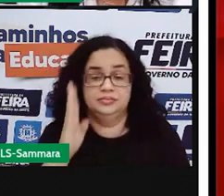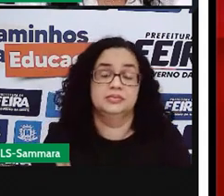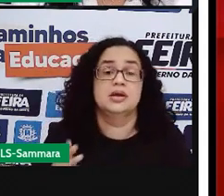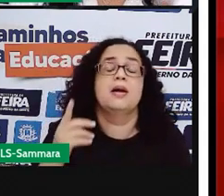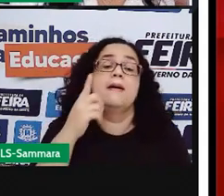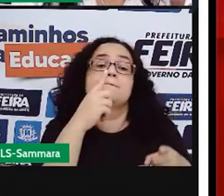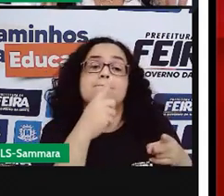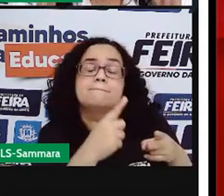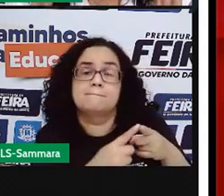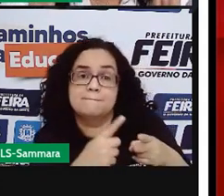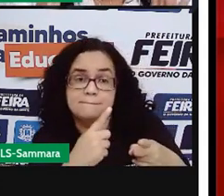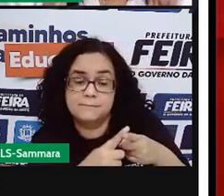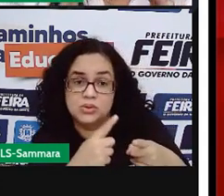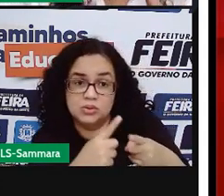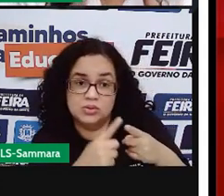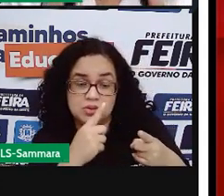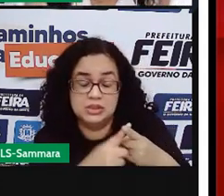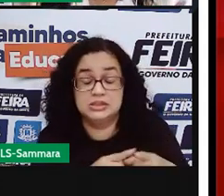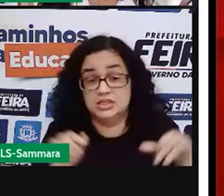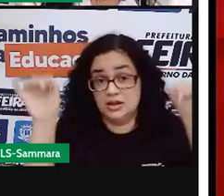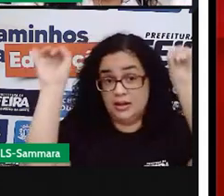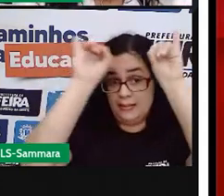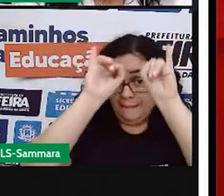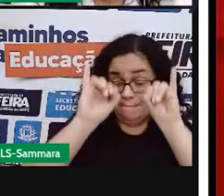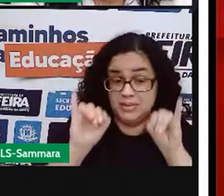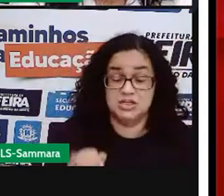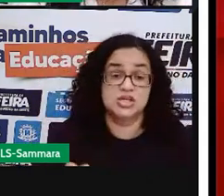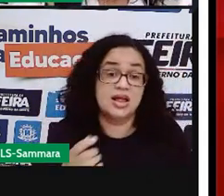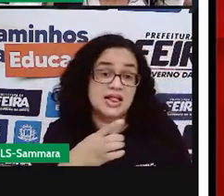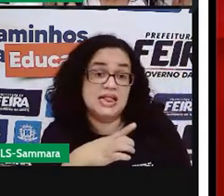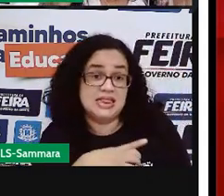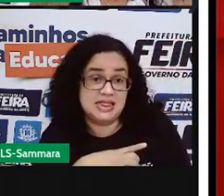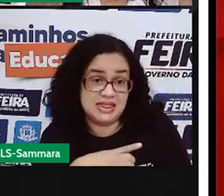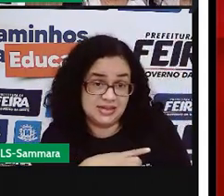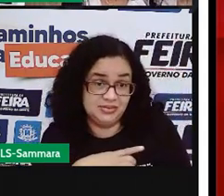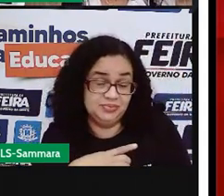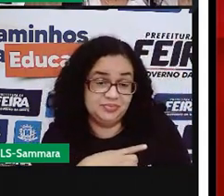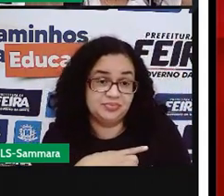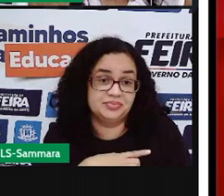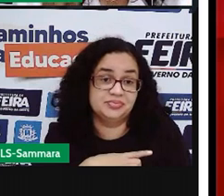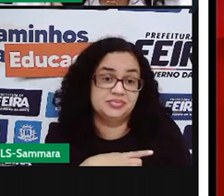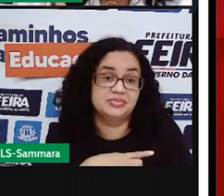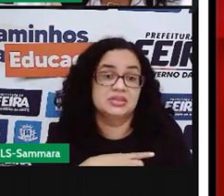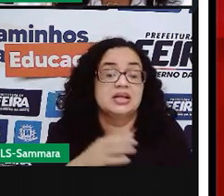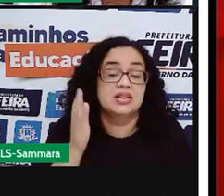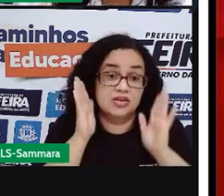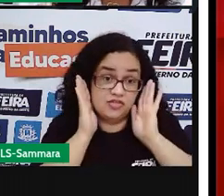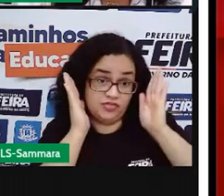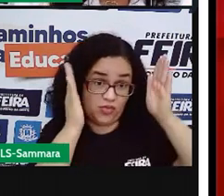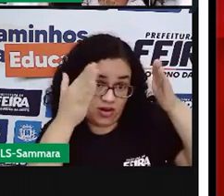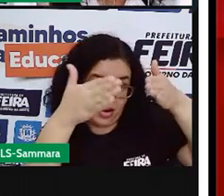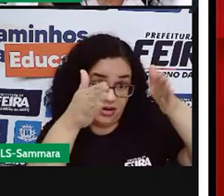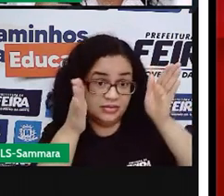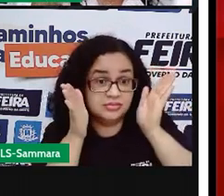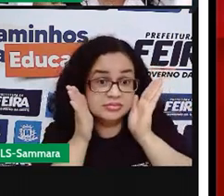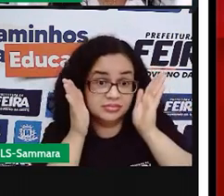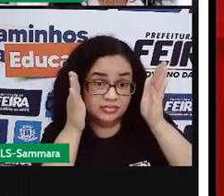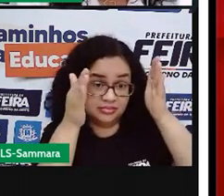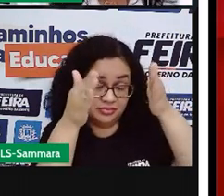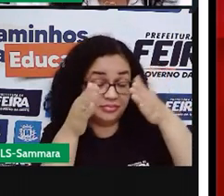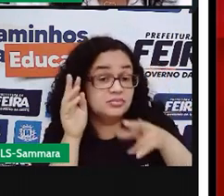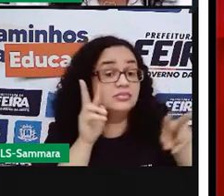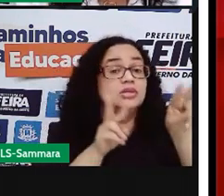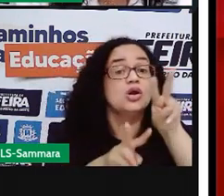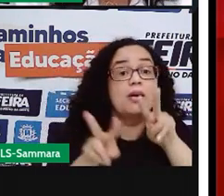Por quê? Porque a imagem dele faz você focar e ficar